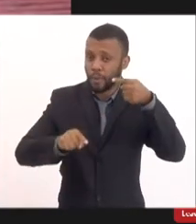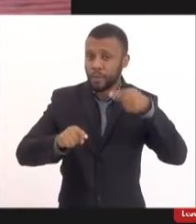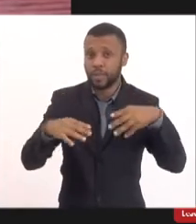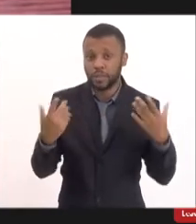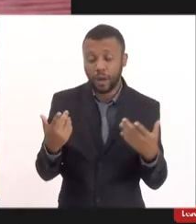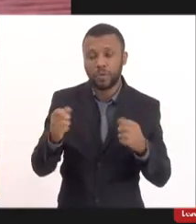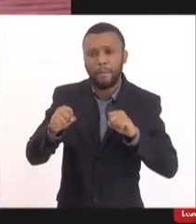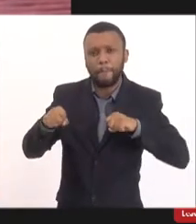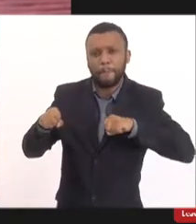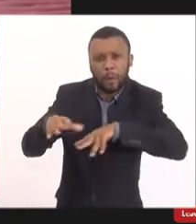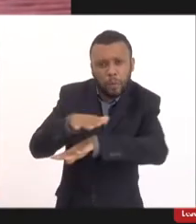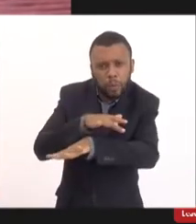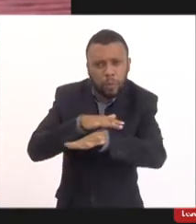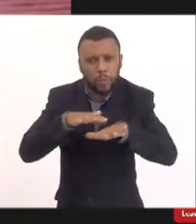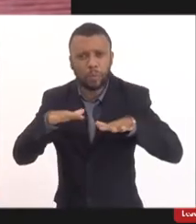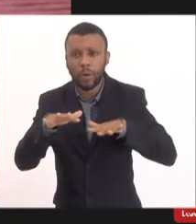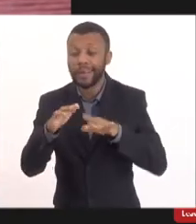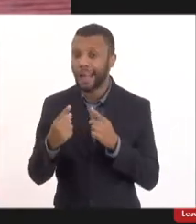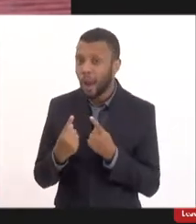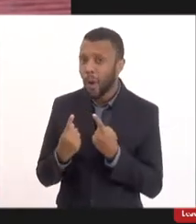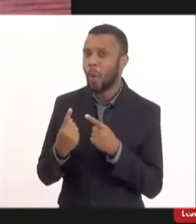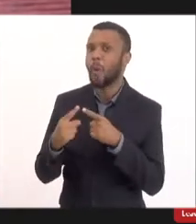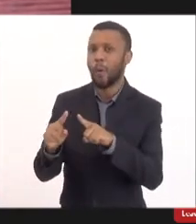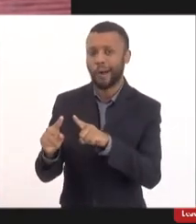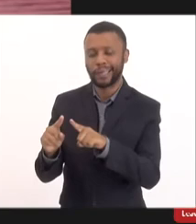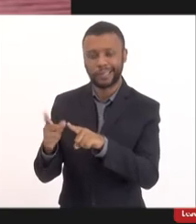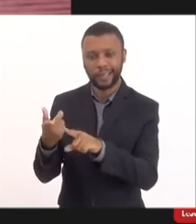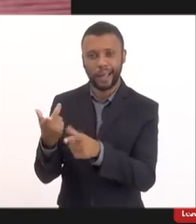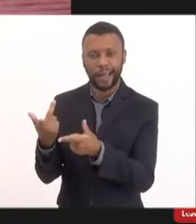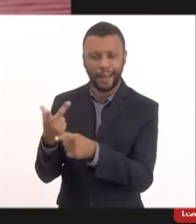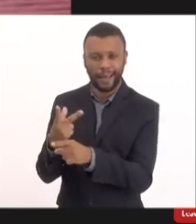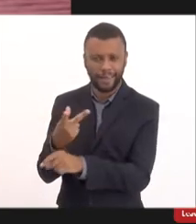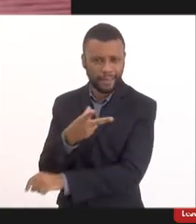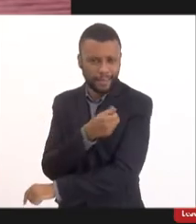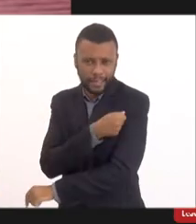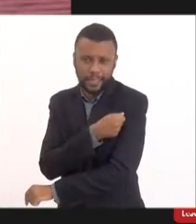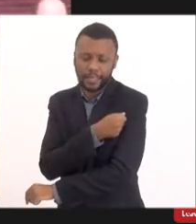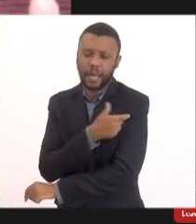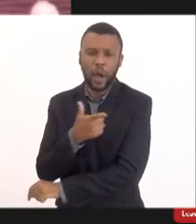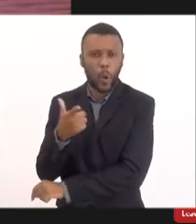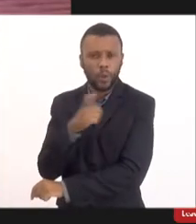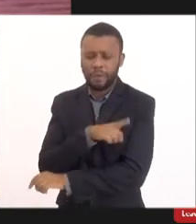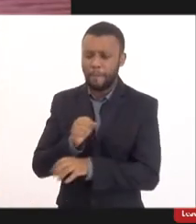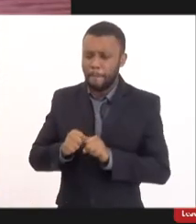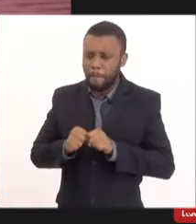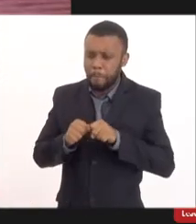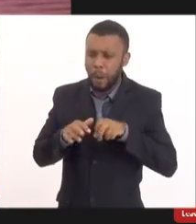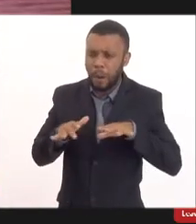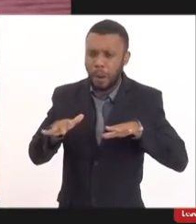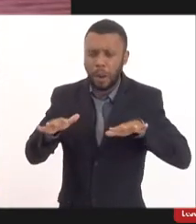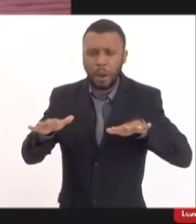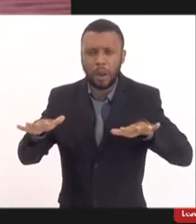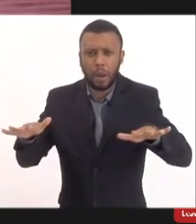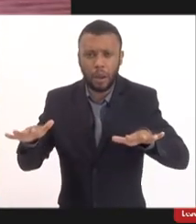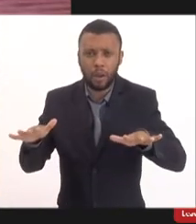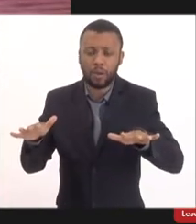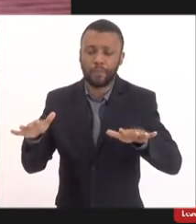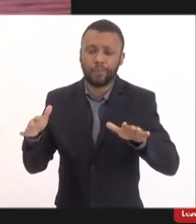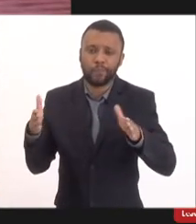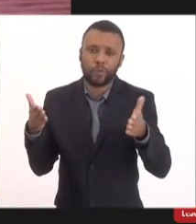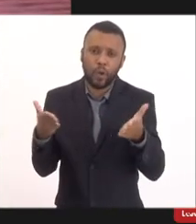antivacina ganhe força isso está muito ruim para mim tanto é que as coberturas vacinais para outras